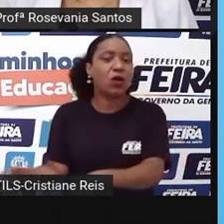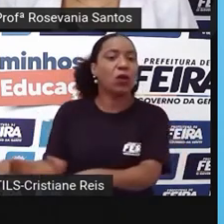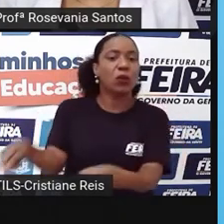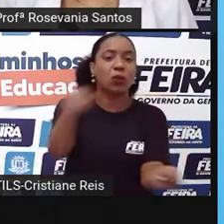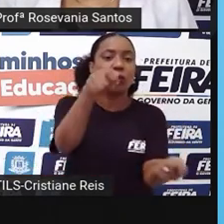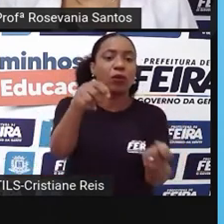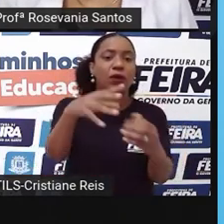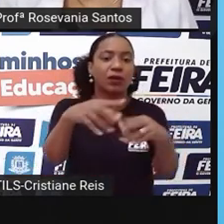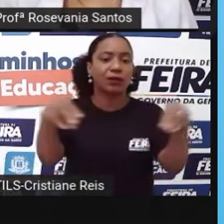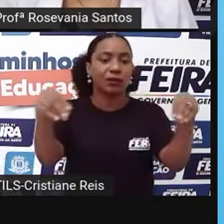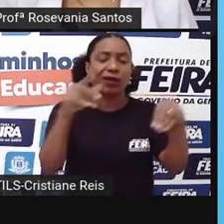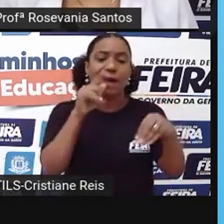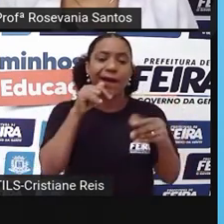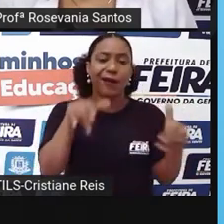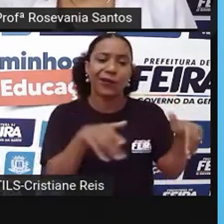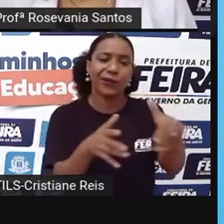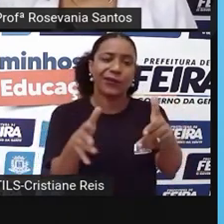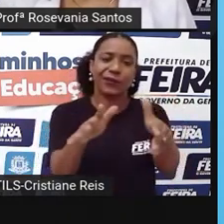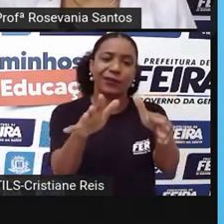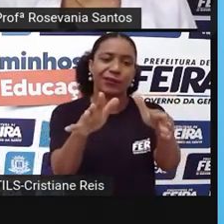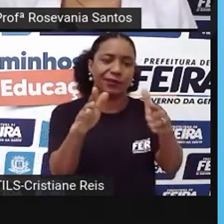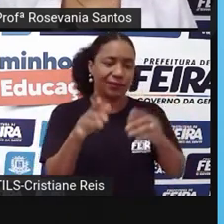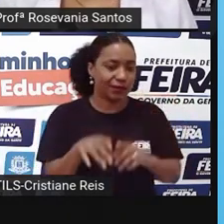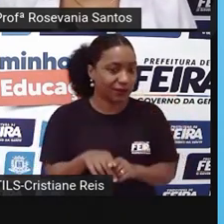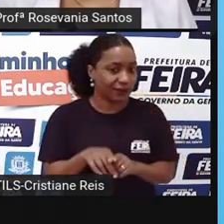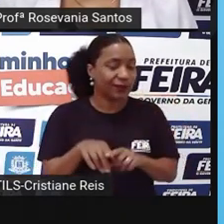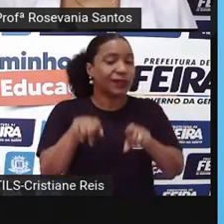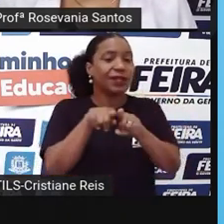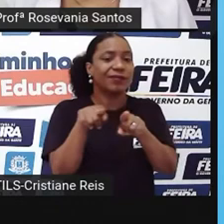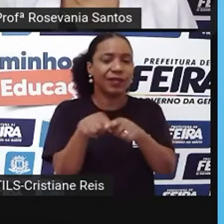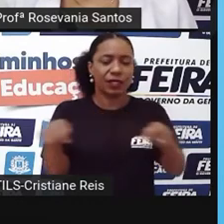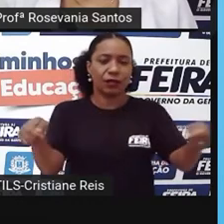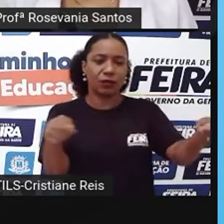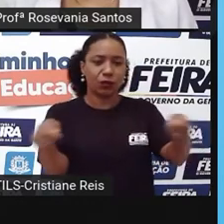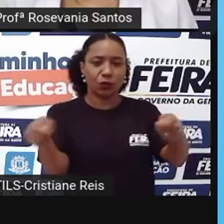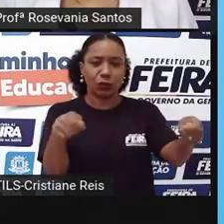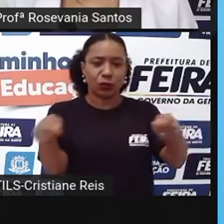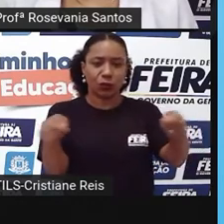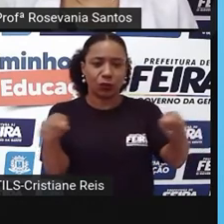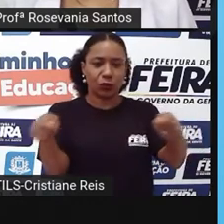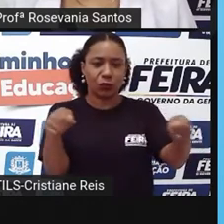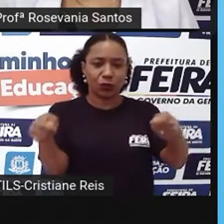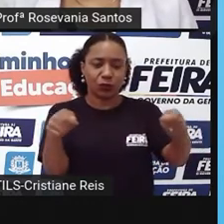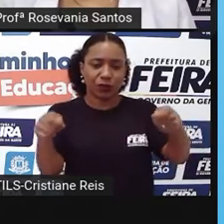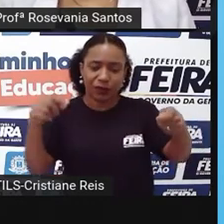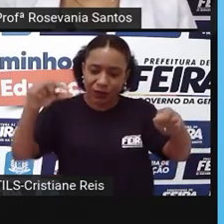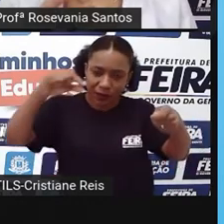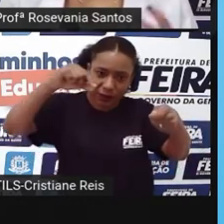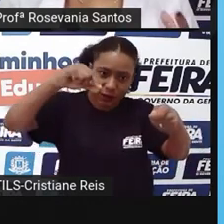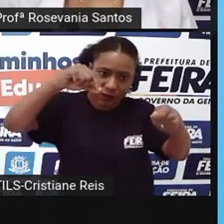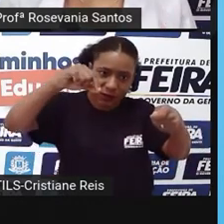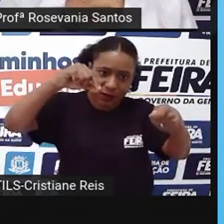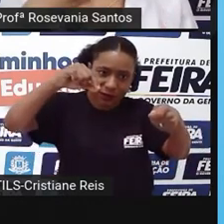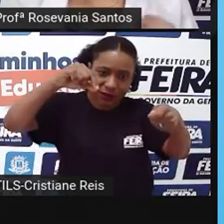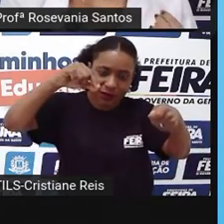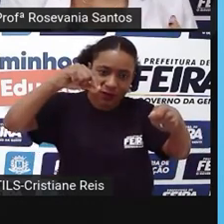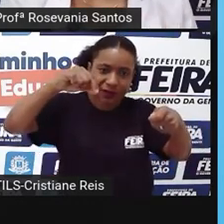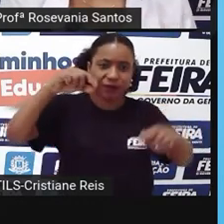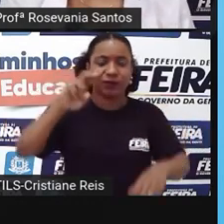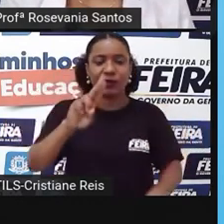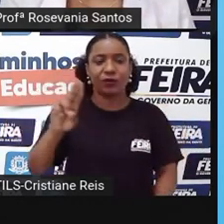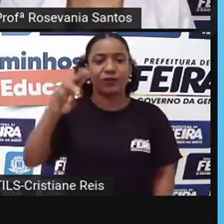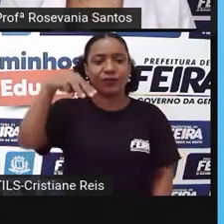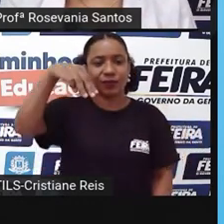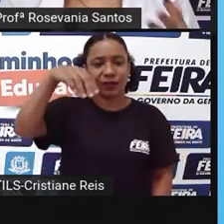mercúrio que contamina o ambiente. O mercúrio, ele é prejudicial, tanto